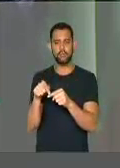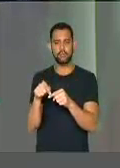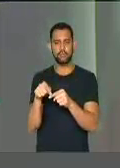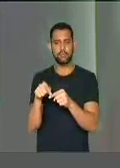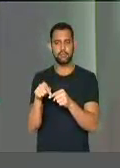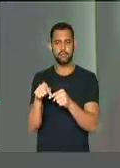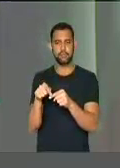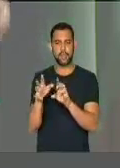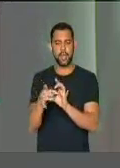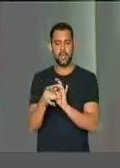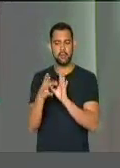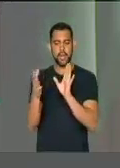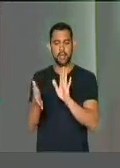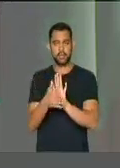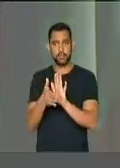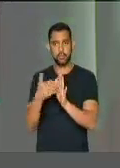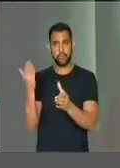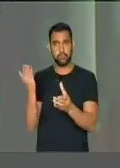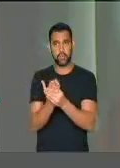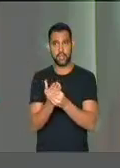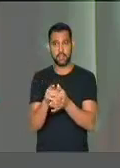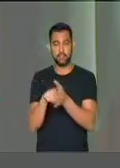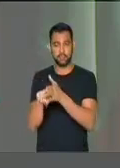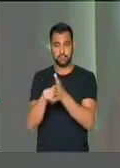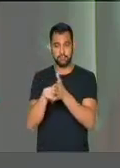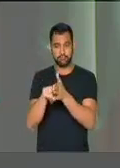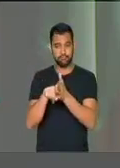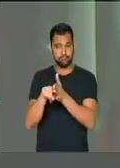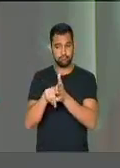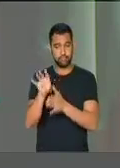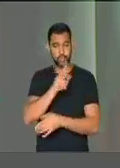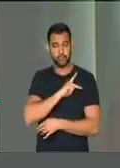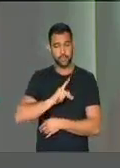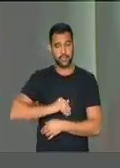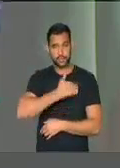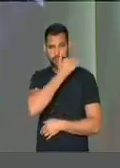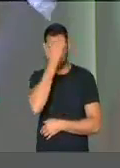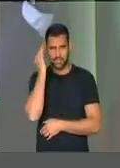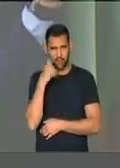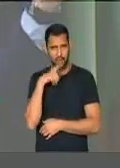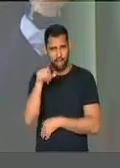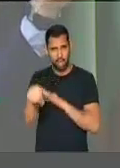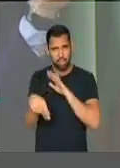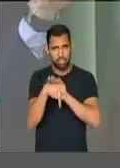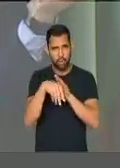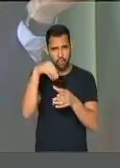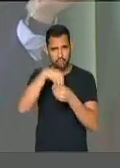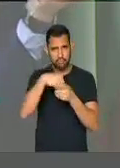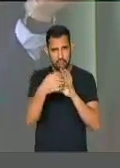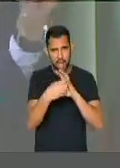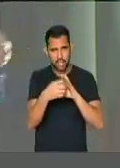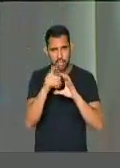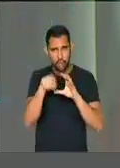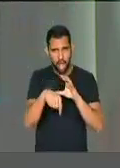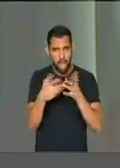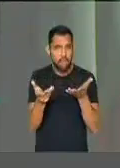a autorização pela investigação do Temer. São donos de partidos.